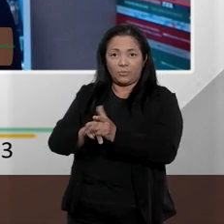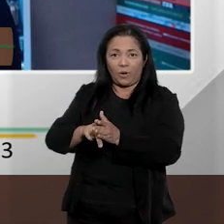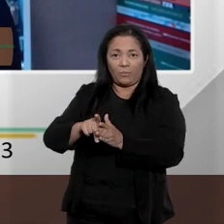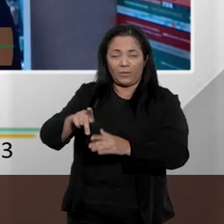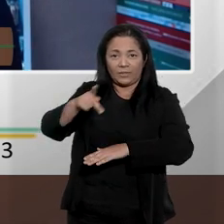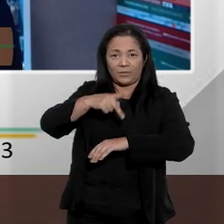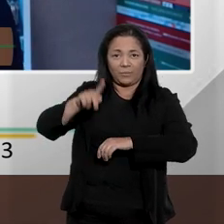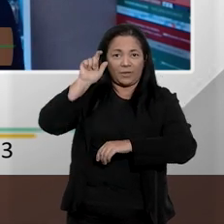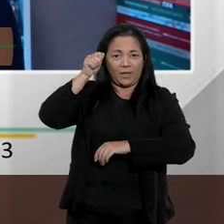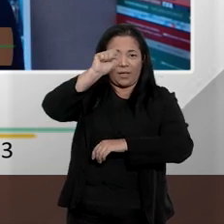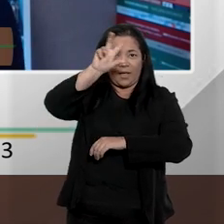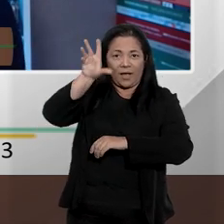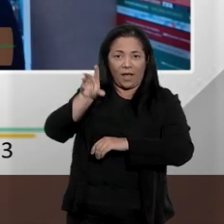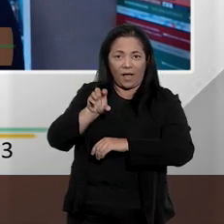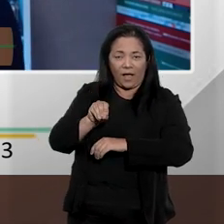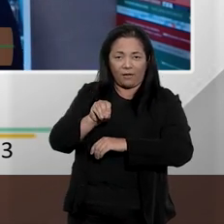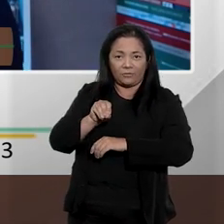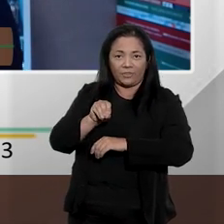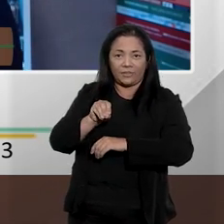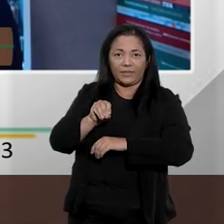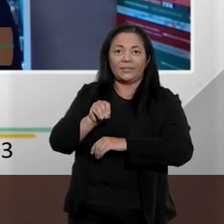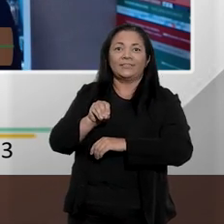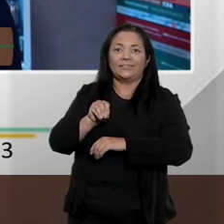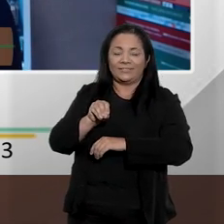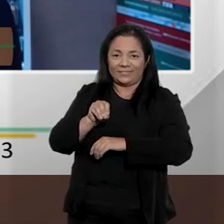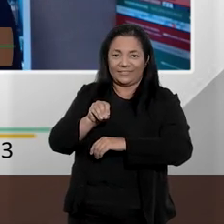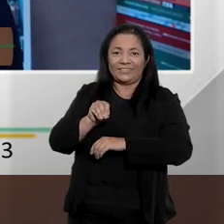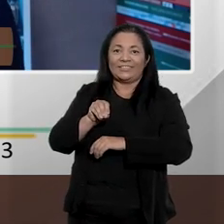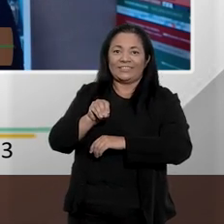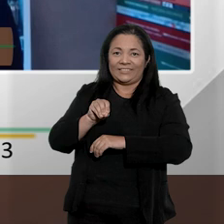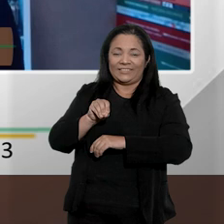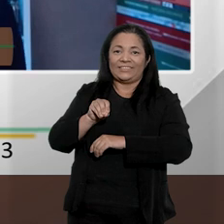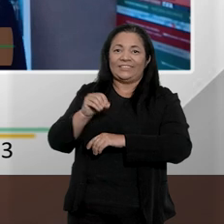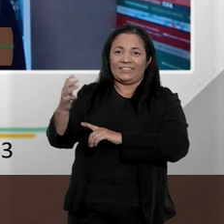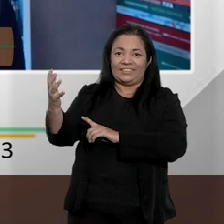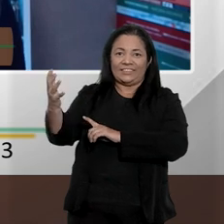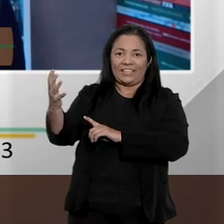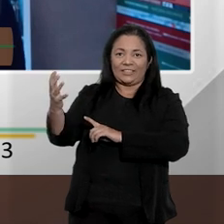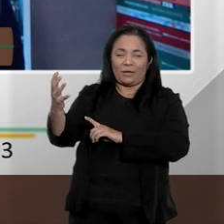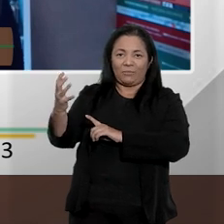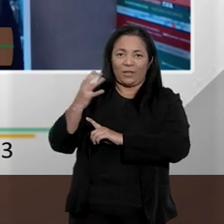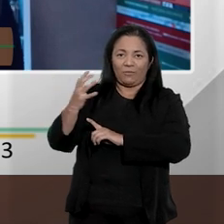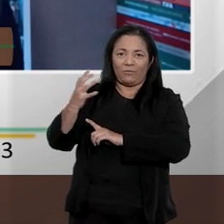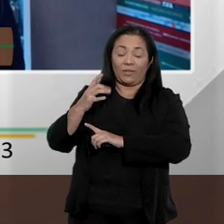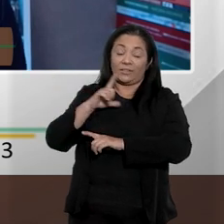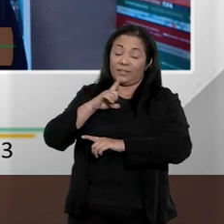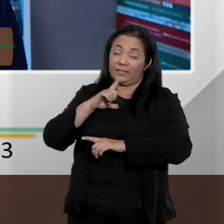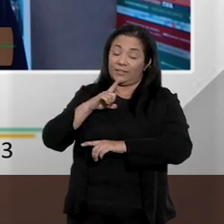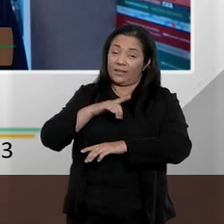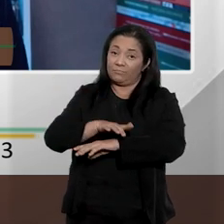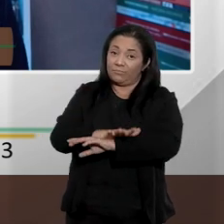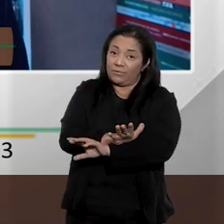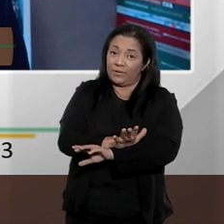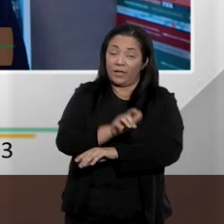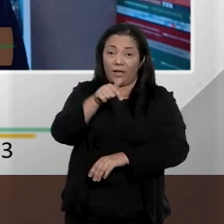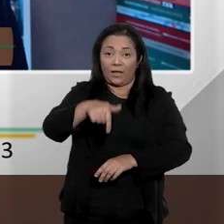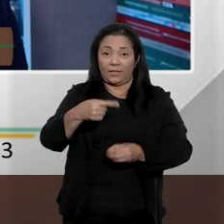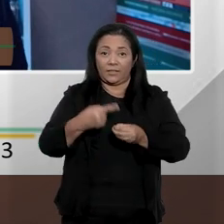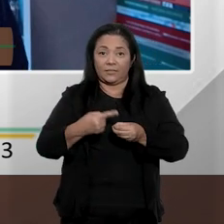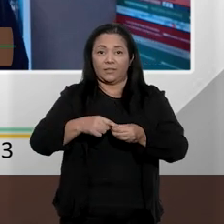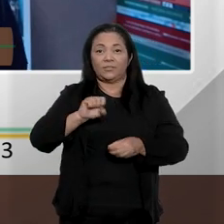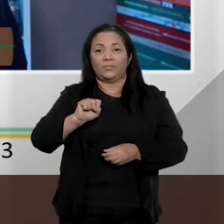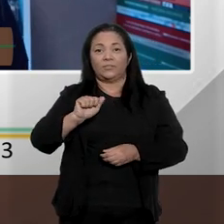que vêm sofrendo de forma muito intensa e até hoje, recentemente, aqui em Salvador,